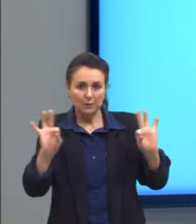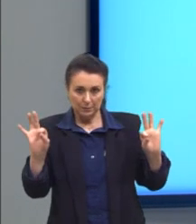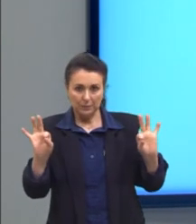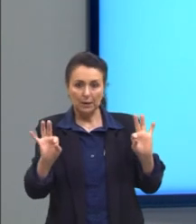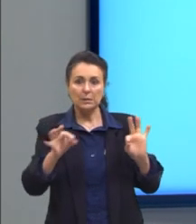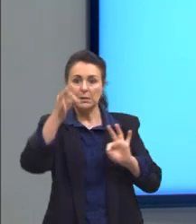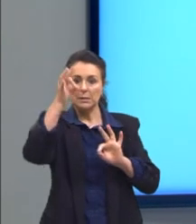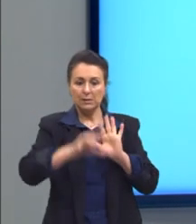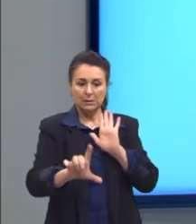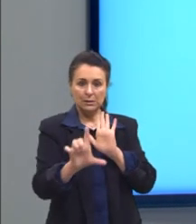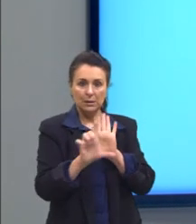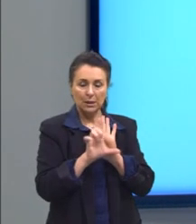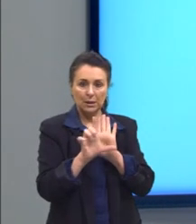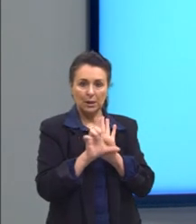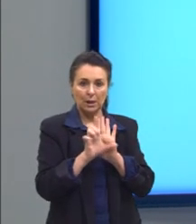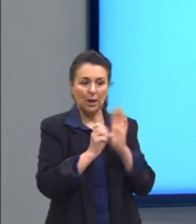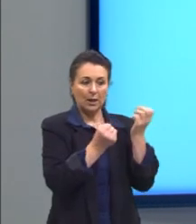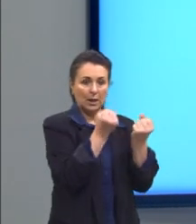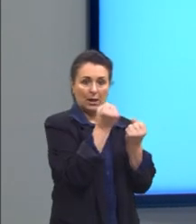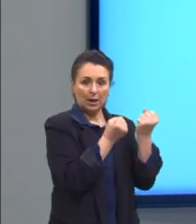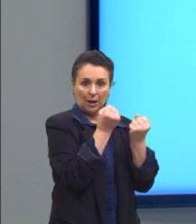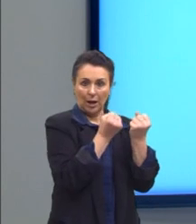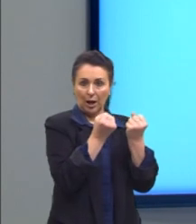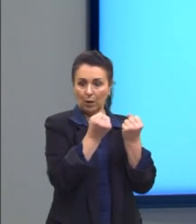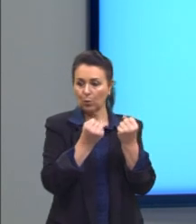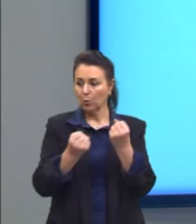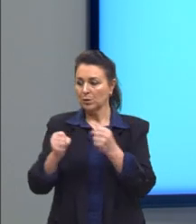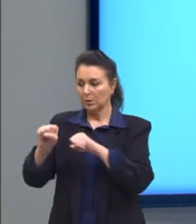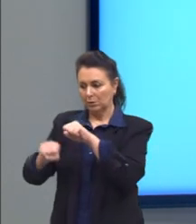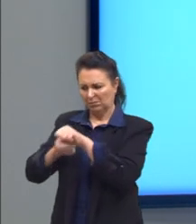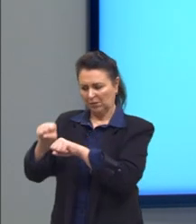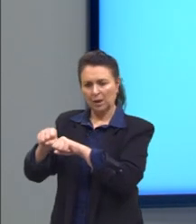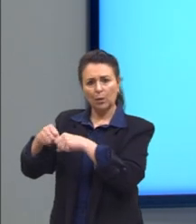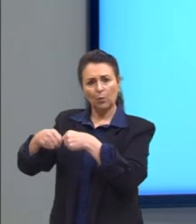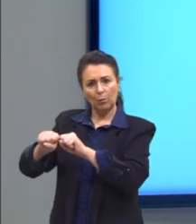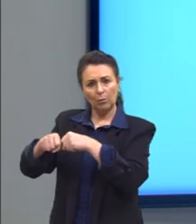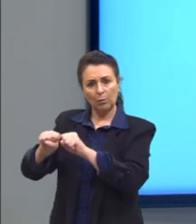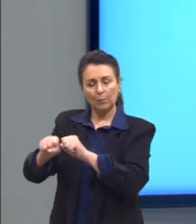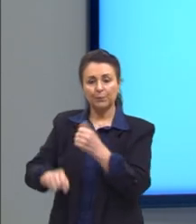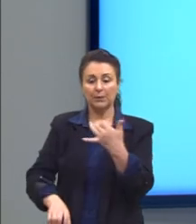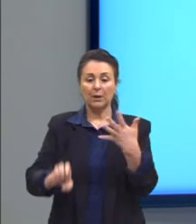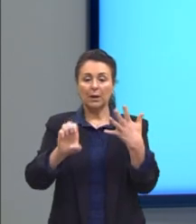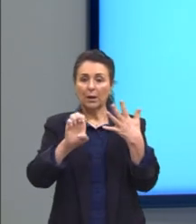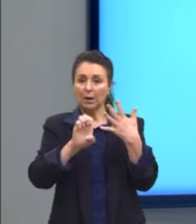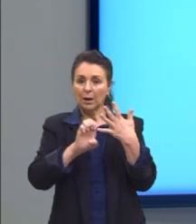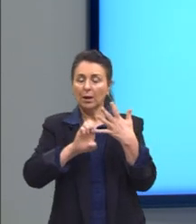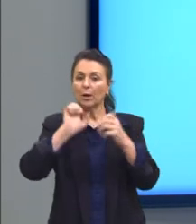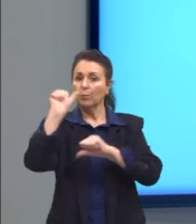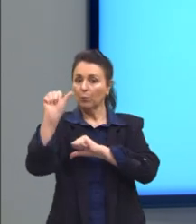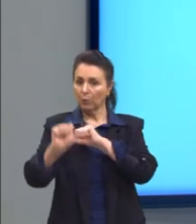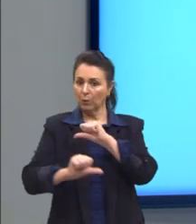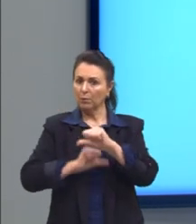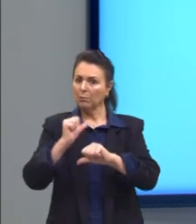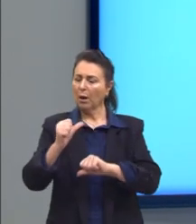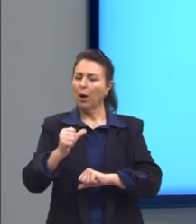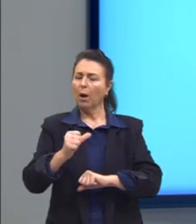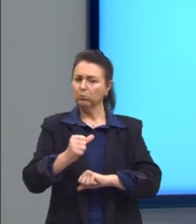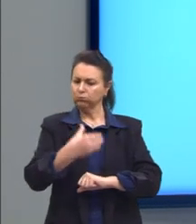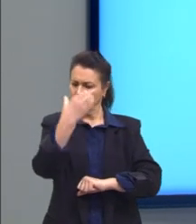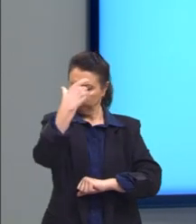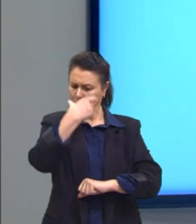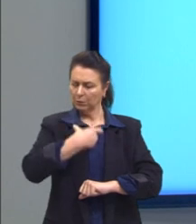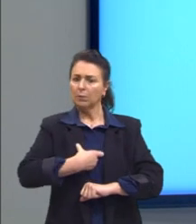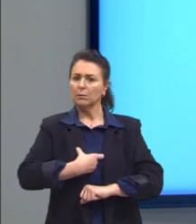entre carros e veículos menores. Ou letra E. Propor mudança de postura por